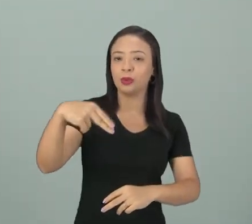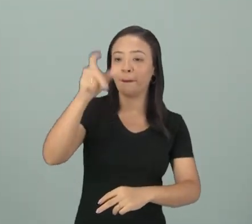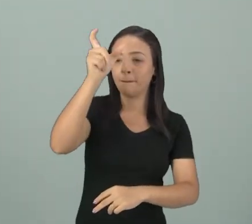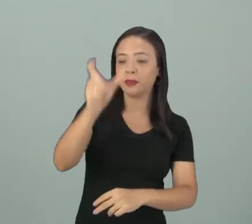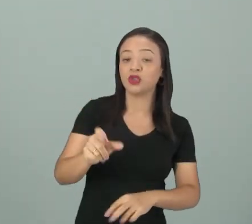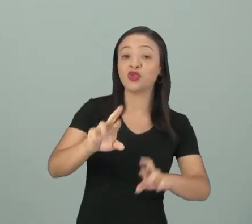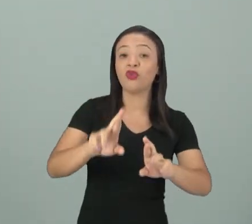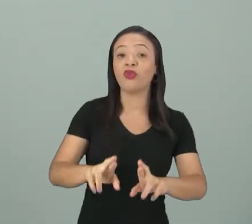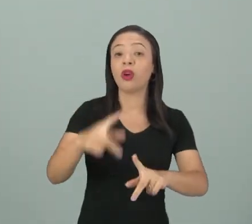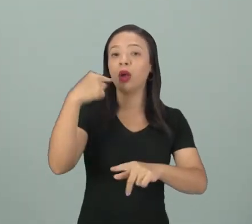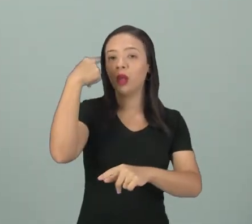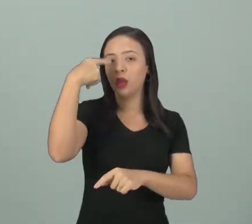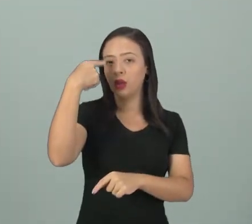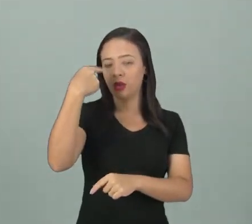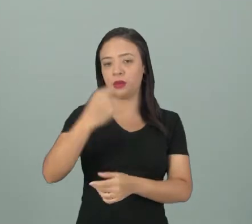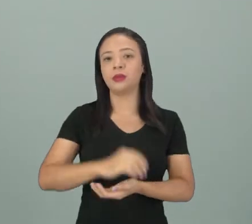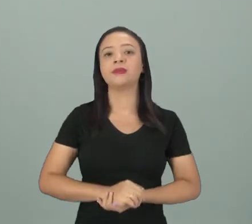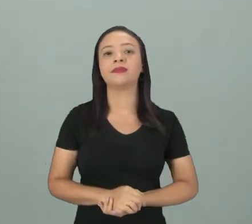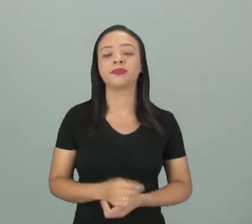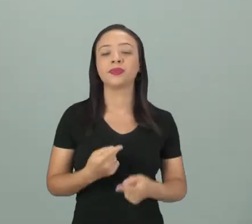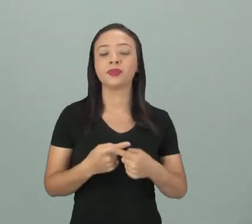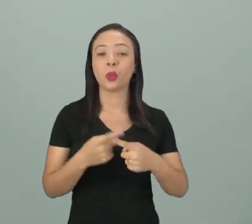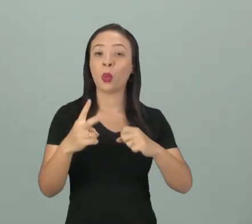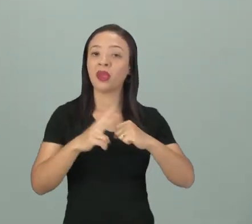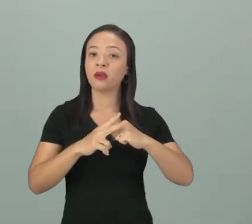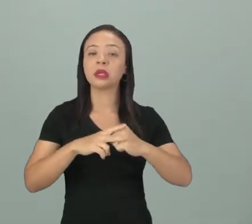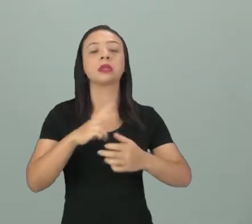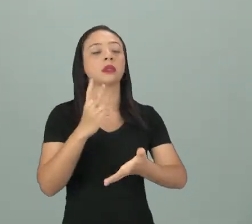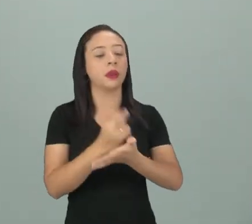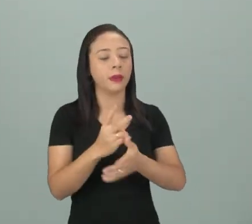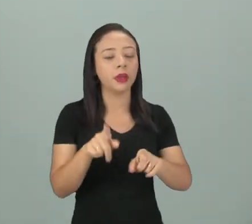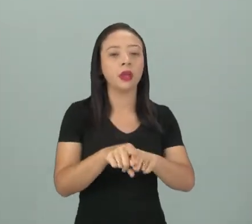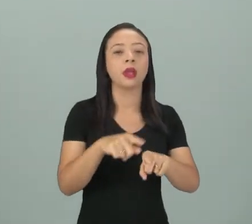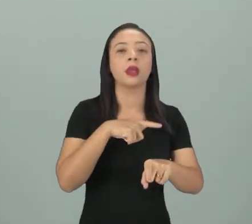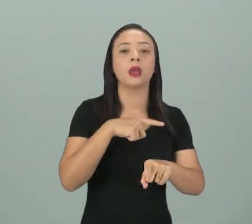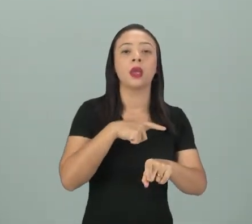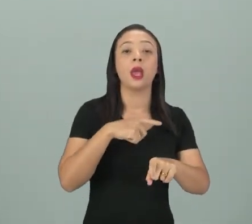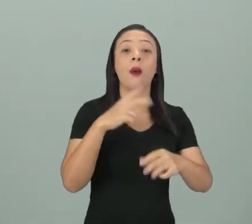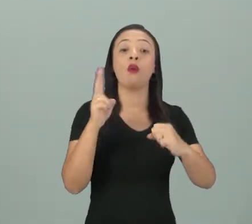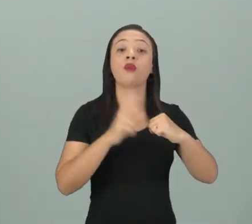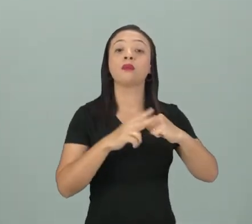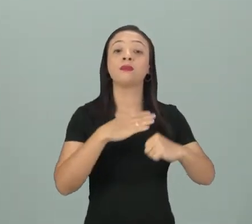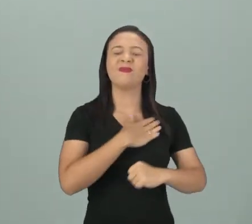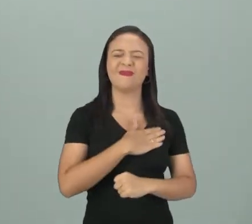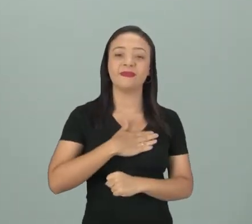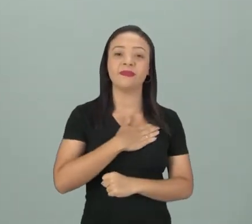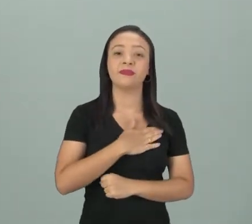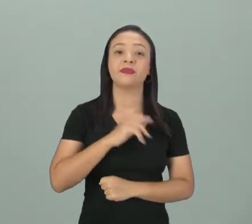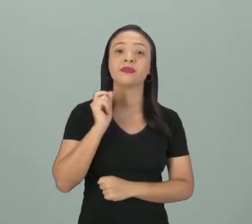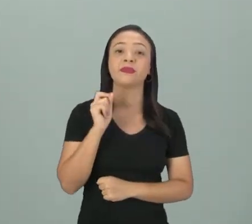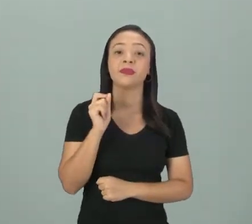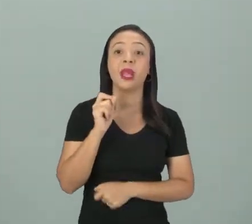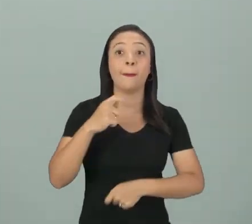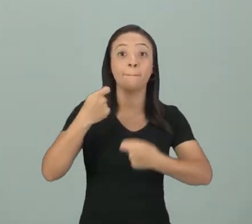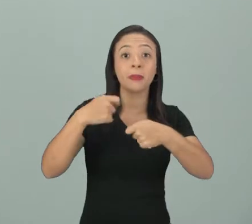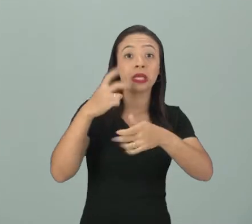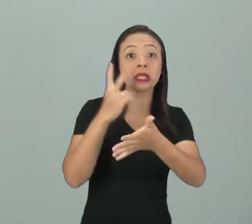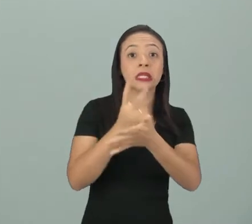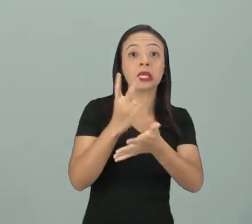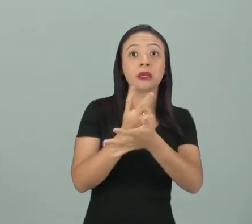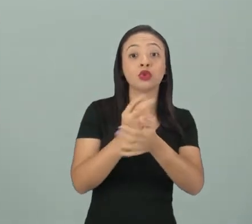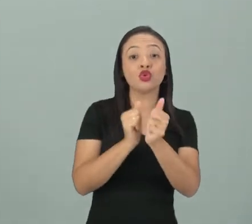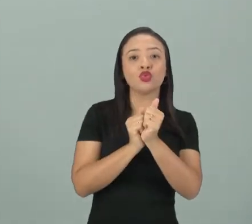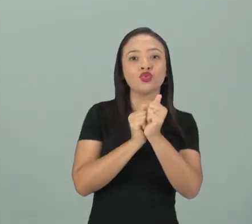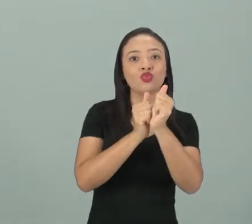no espanhol, esses verbos também existem, né? E o verbo gostar é o verbo que necessita desse